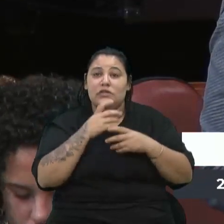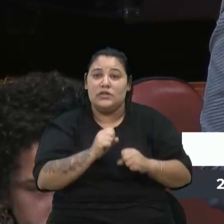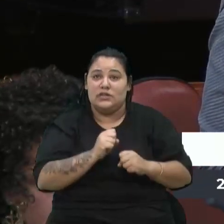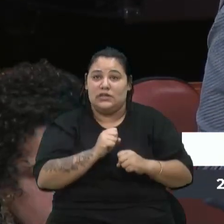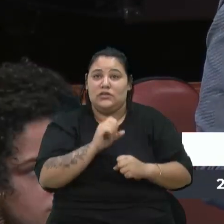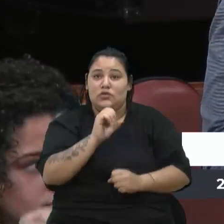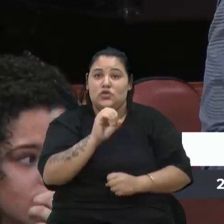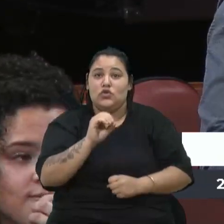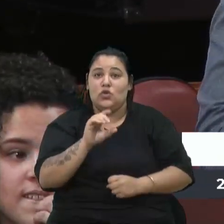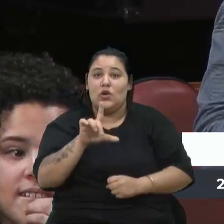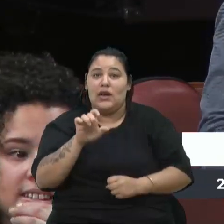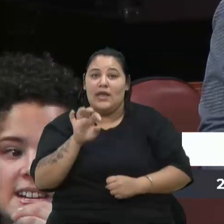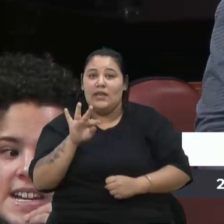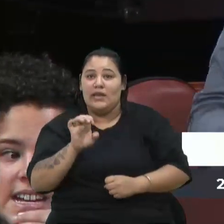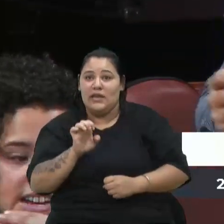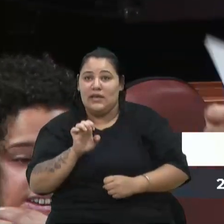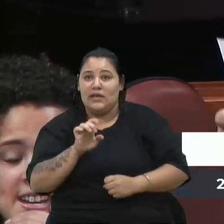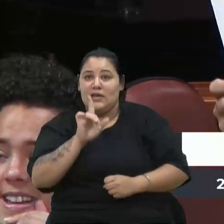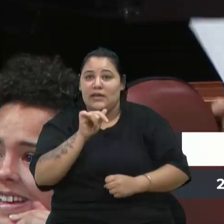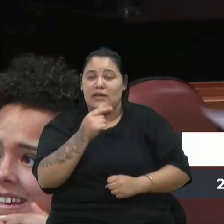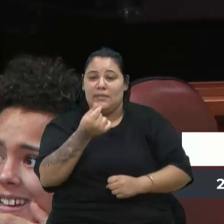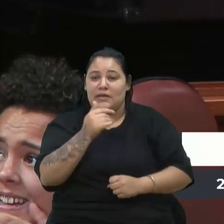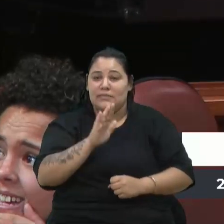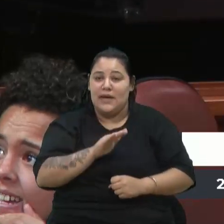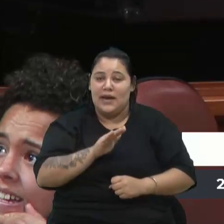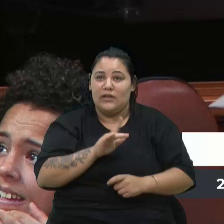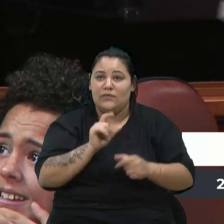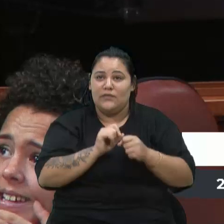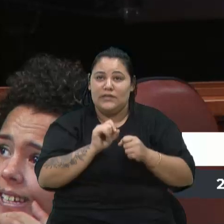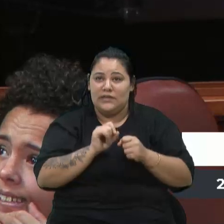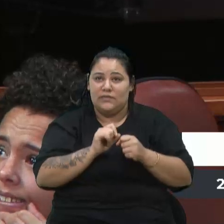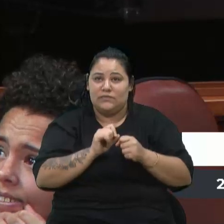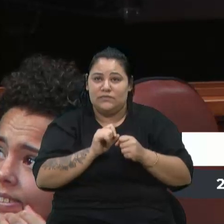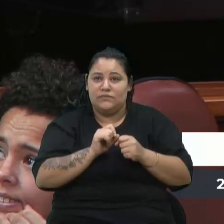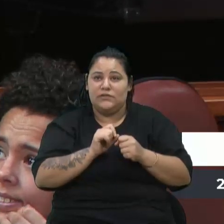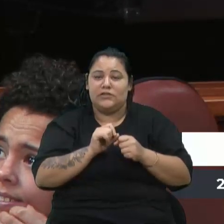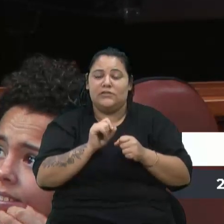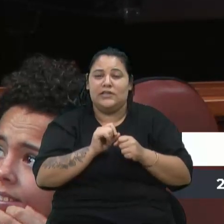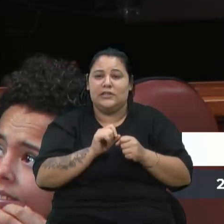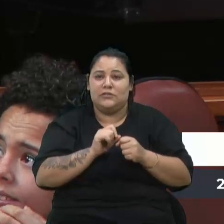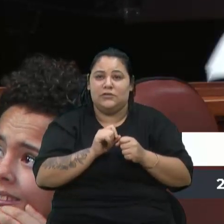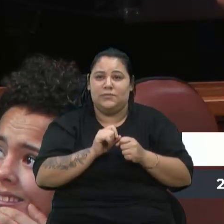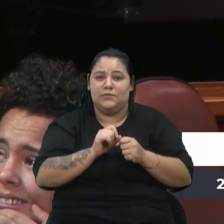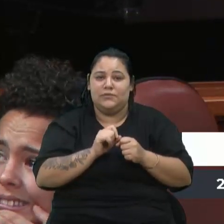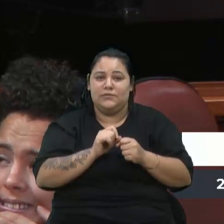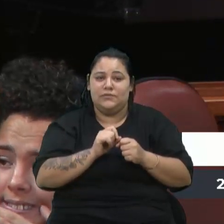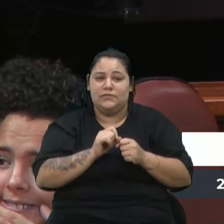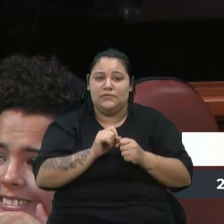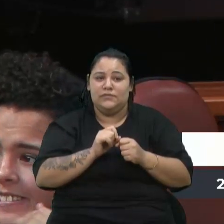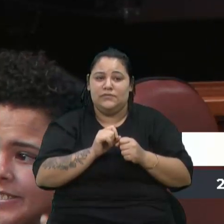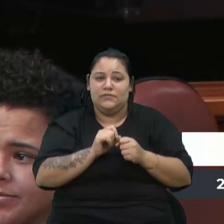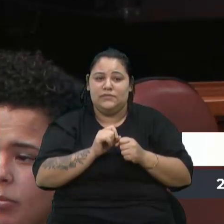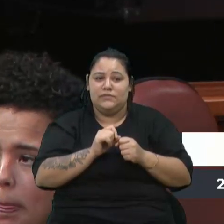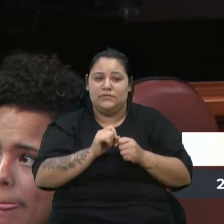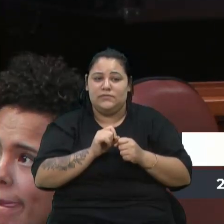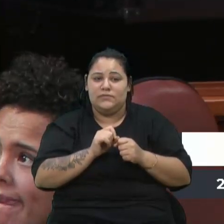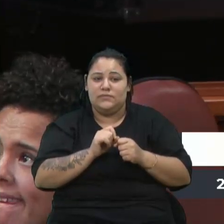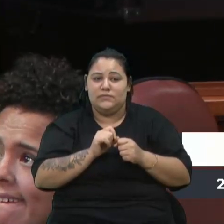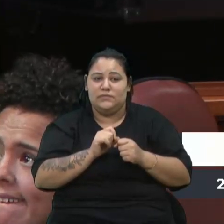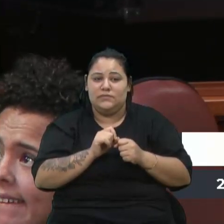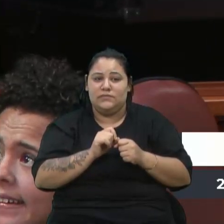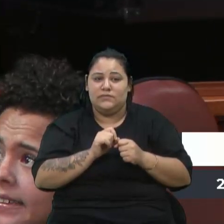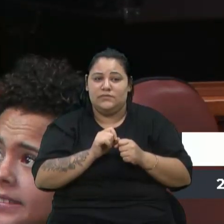Solete, que seria o mais barato para fazer o guarda-corpo. Estivemos lá, falei com o secretário Alfonso, diz que tem que fazer uma